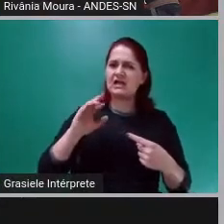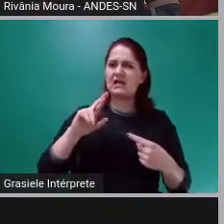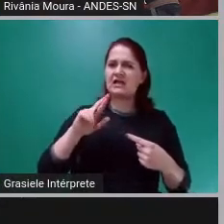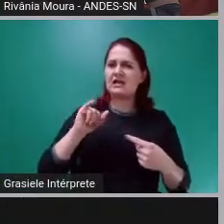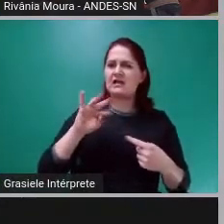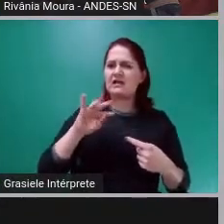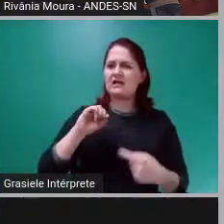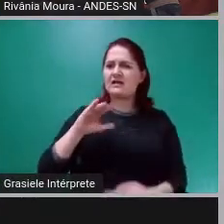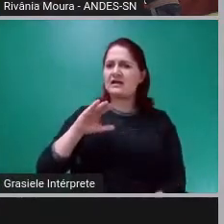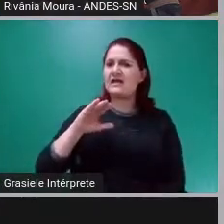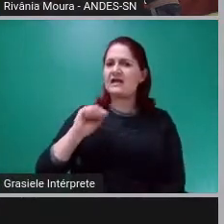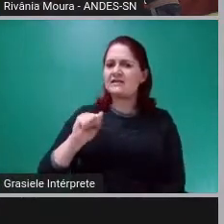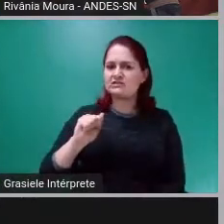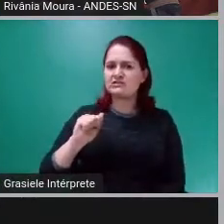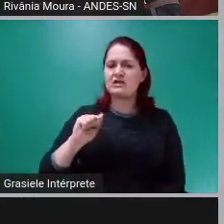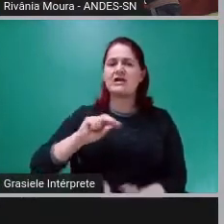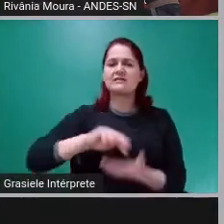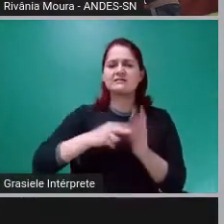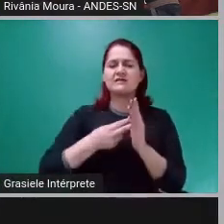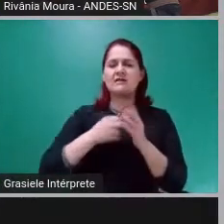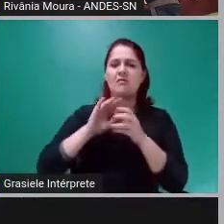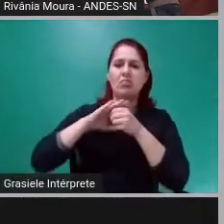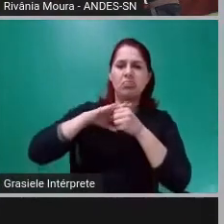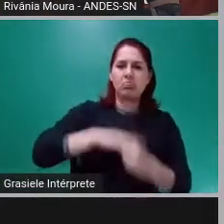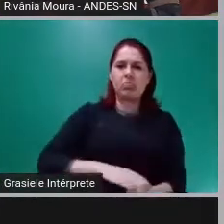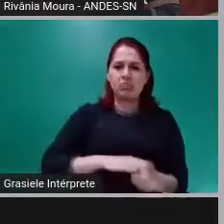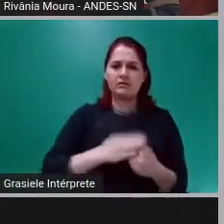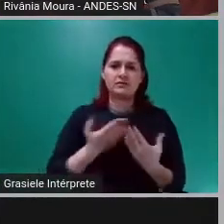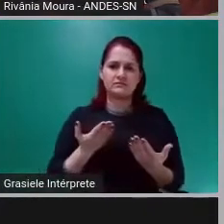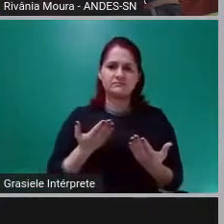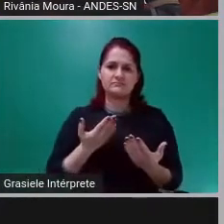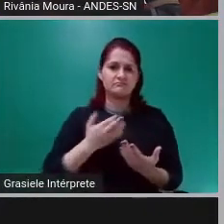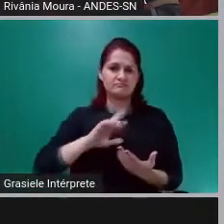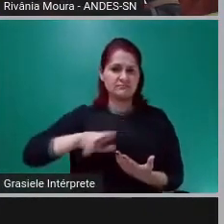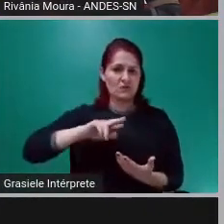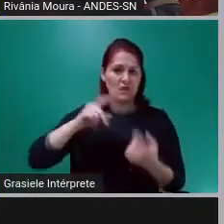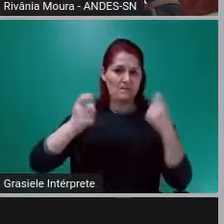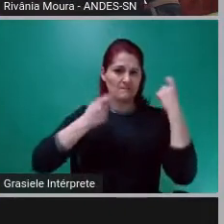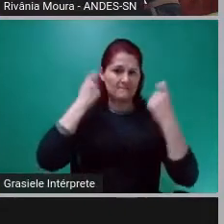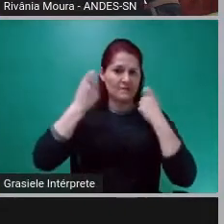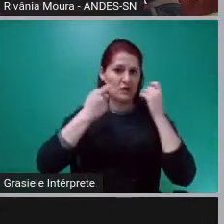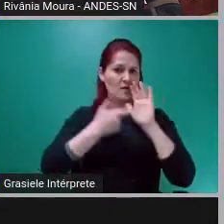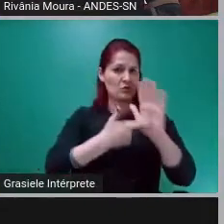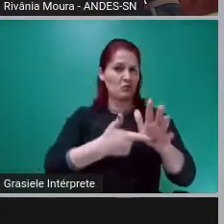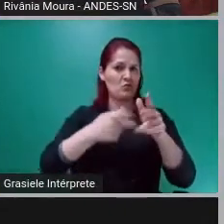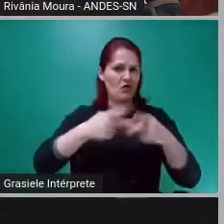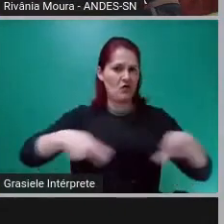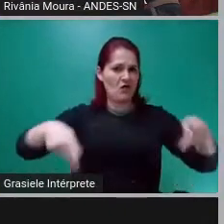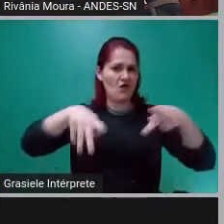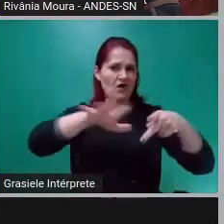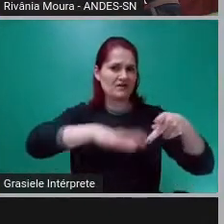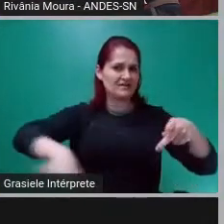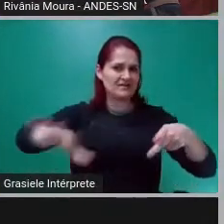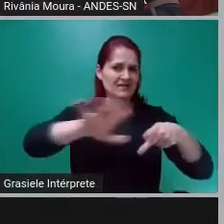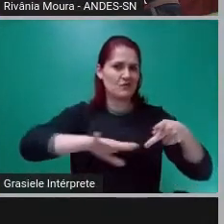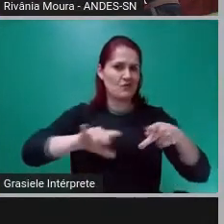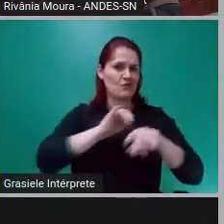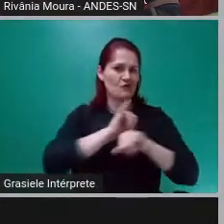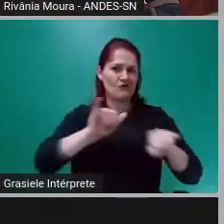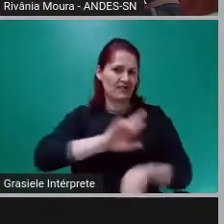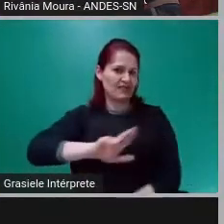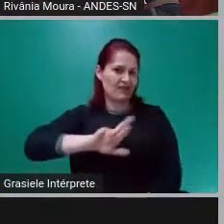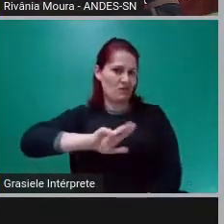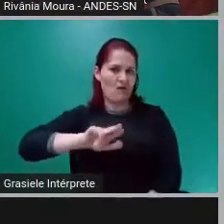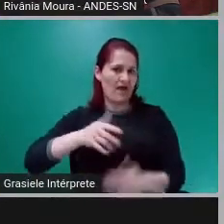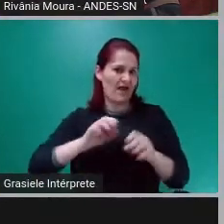procura desqualificar a Auditoria Cidadã, não está preocupado em explicar para o povo o que acontece. Está preocupado